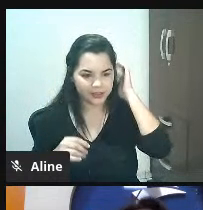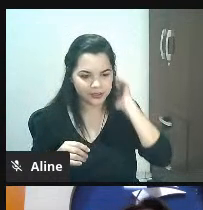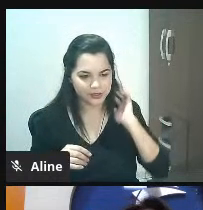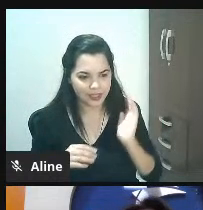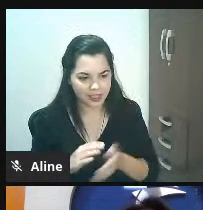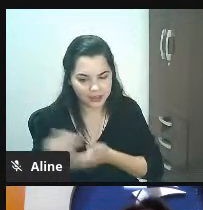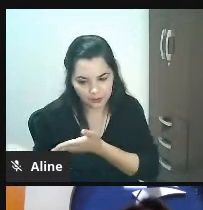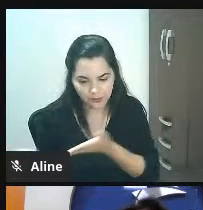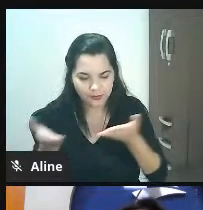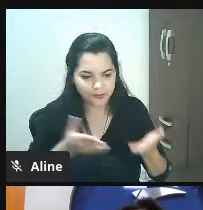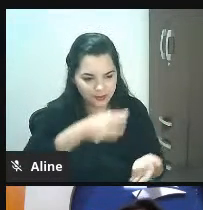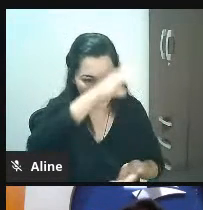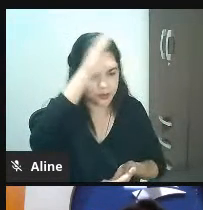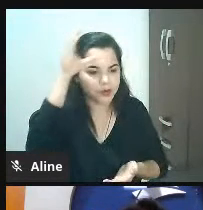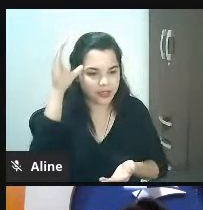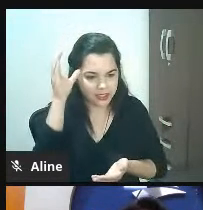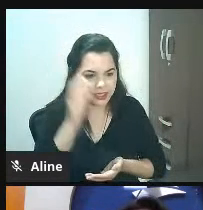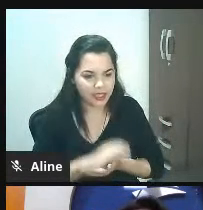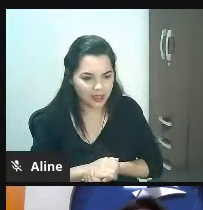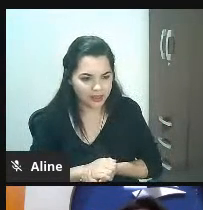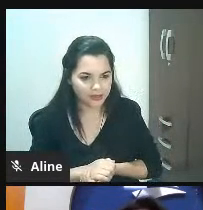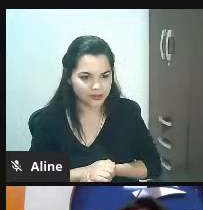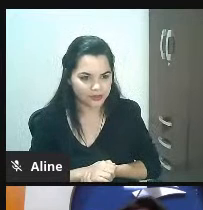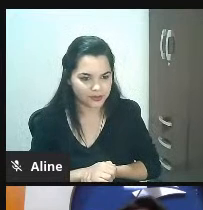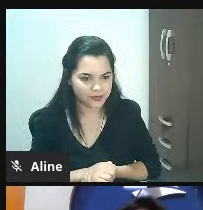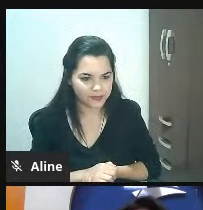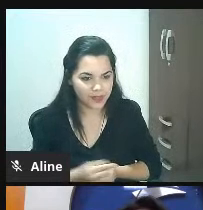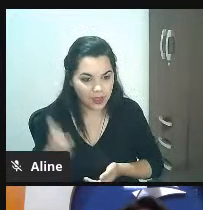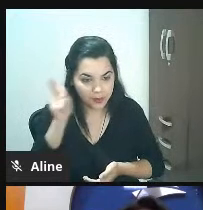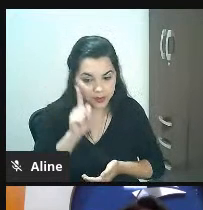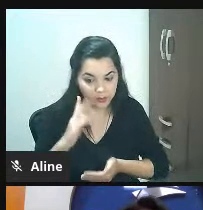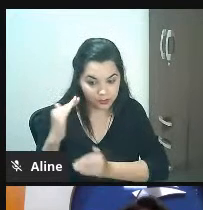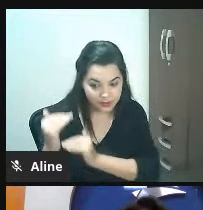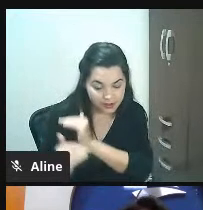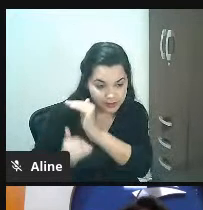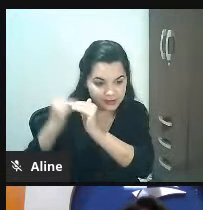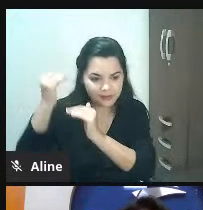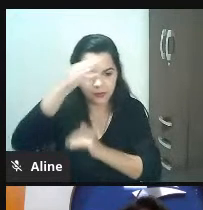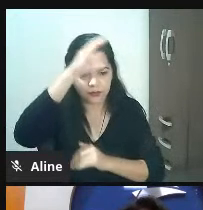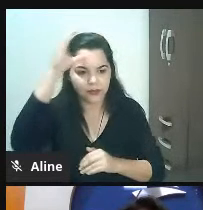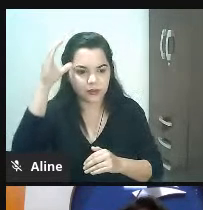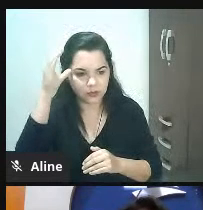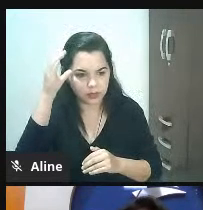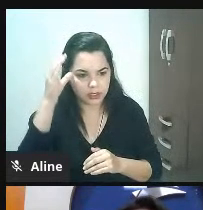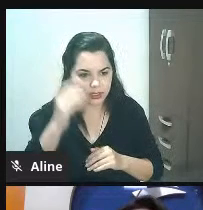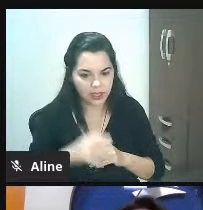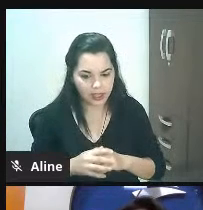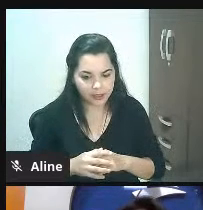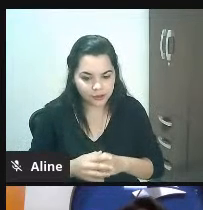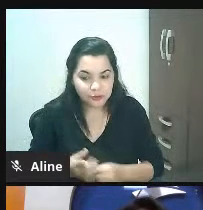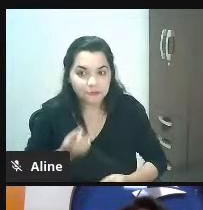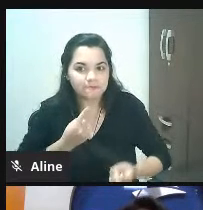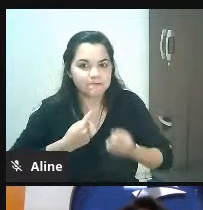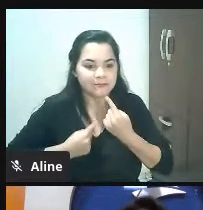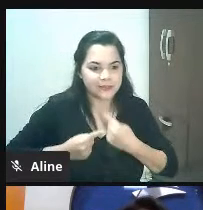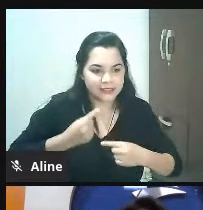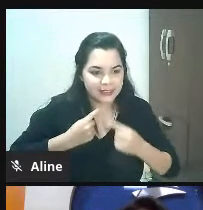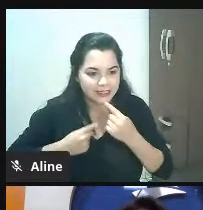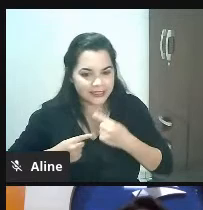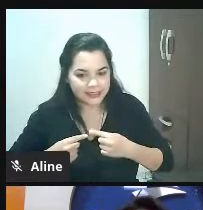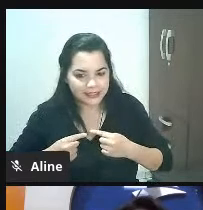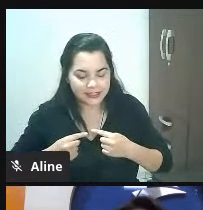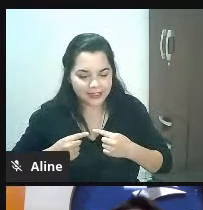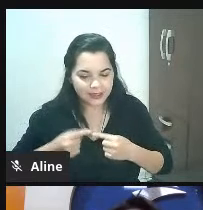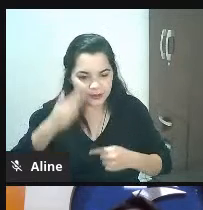atenção dele chamar a atenção dele para desenvolver nele uma expectativa uma vontade um desejo para que ele possa